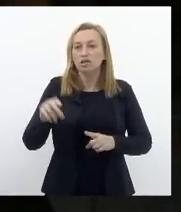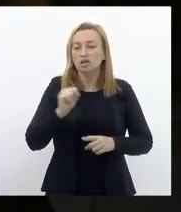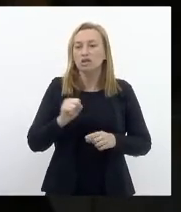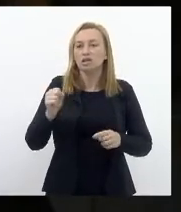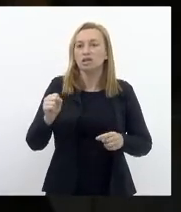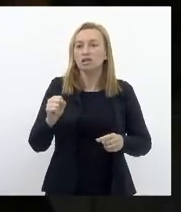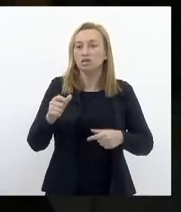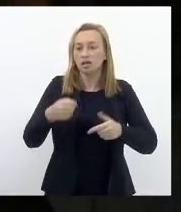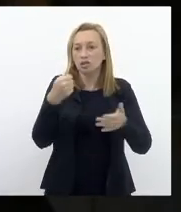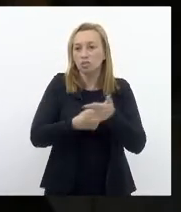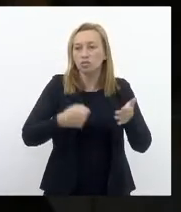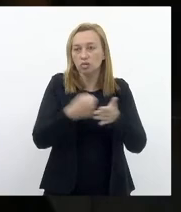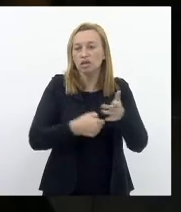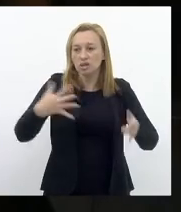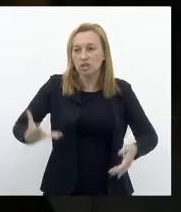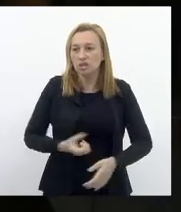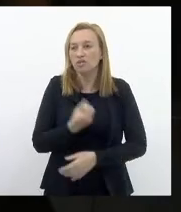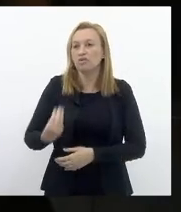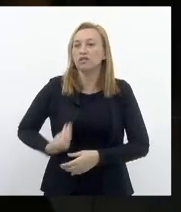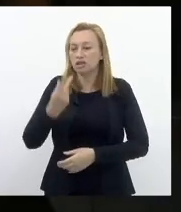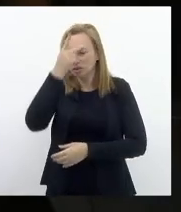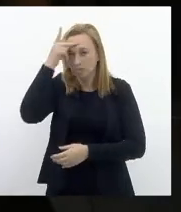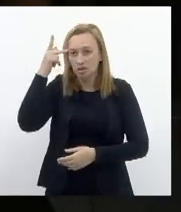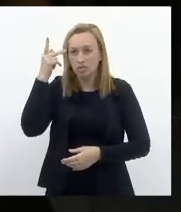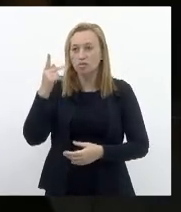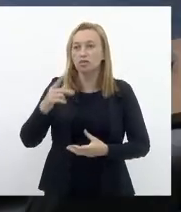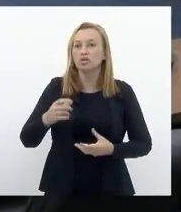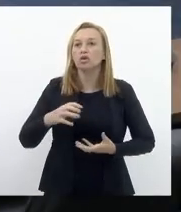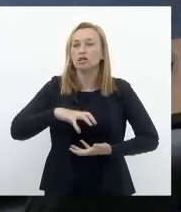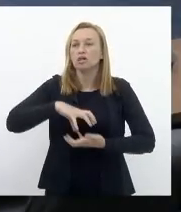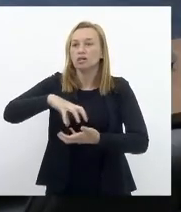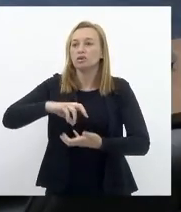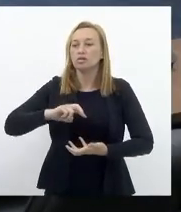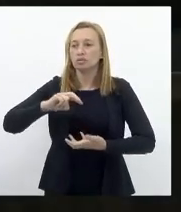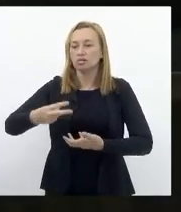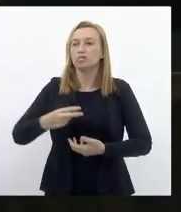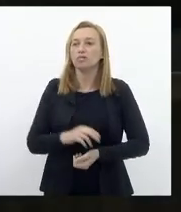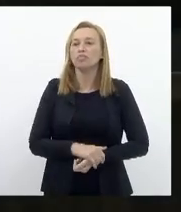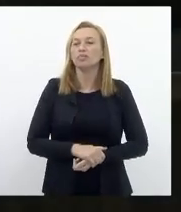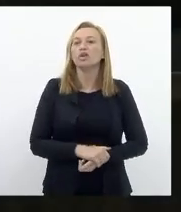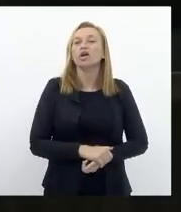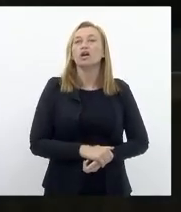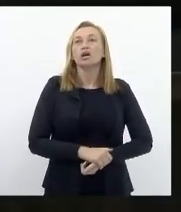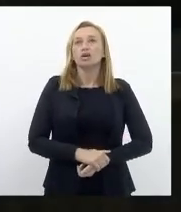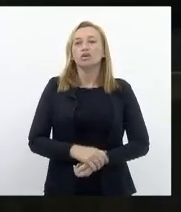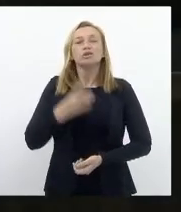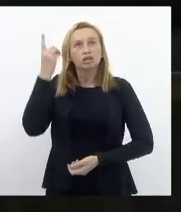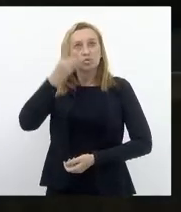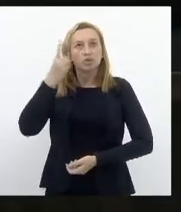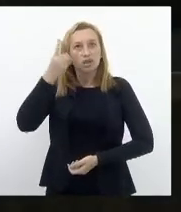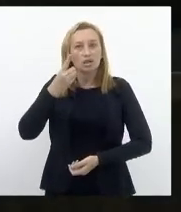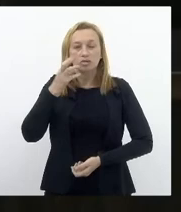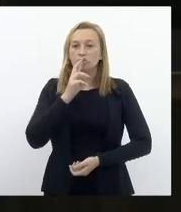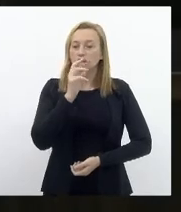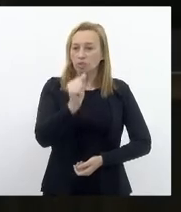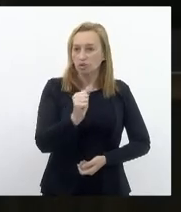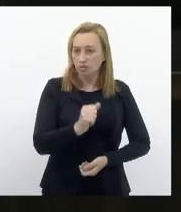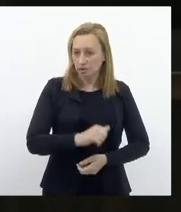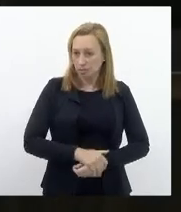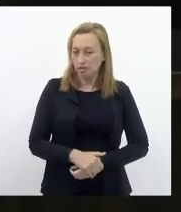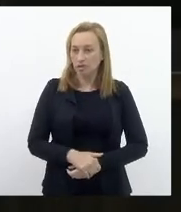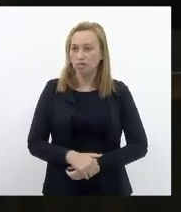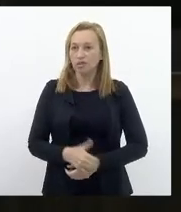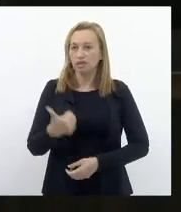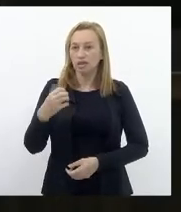salvar vidas De pessoas que dependem Da doação de medula óssea Obrigado Próximo orador escrito É o novo deputado Rodrigo Amorim Vossa